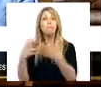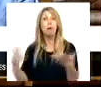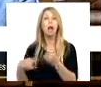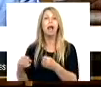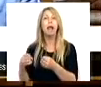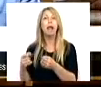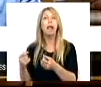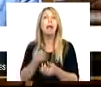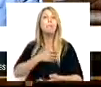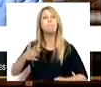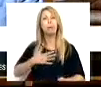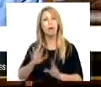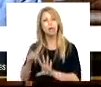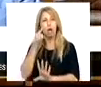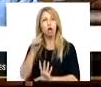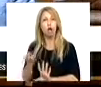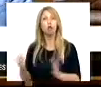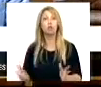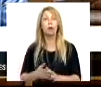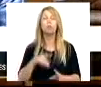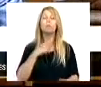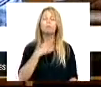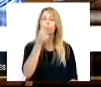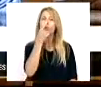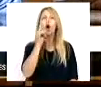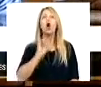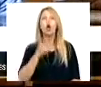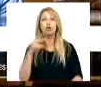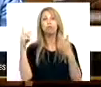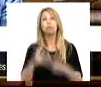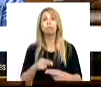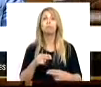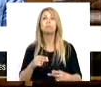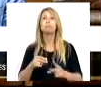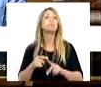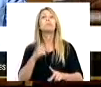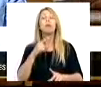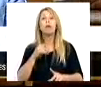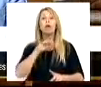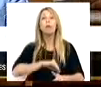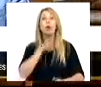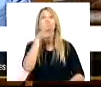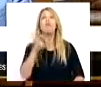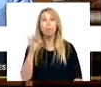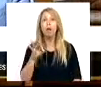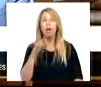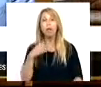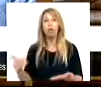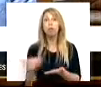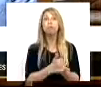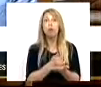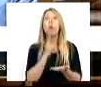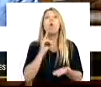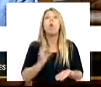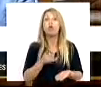cortar-nos a bónus de família, cujo corte em 2011 foi exatamente de 250 milhões de euros,